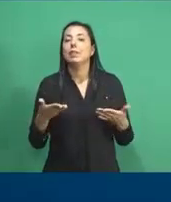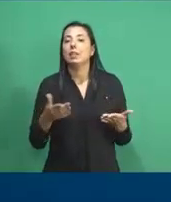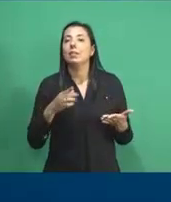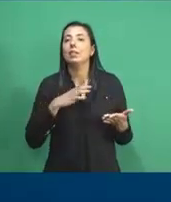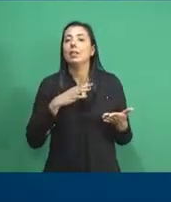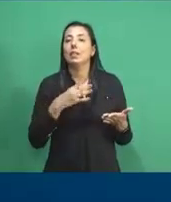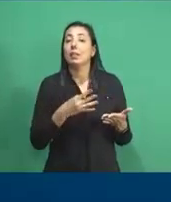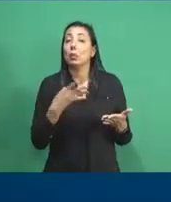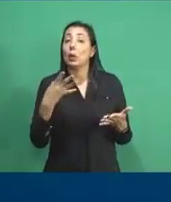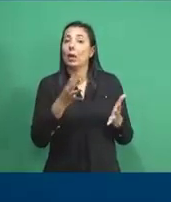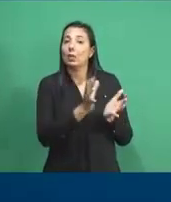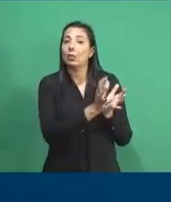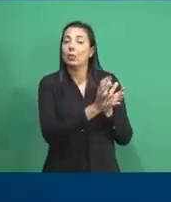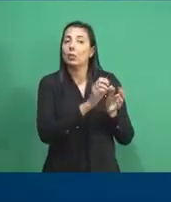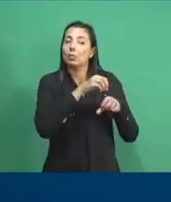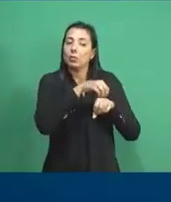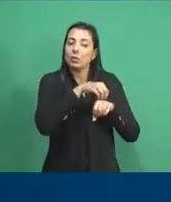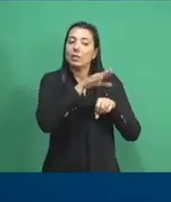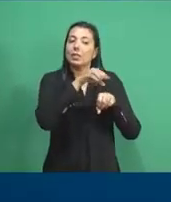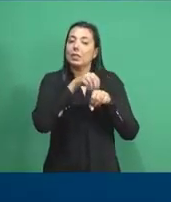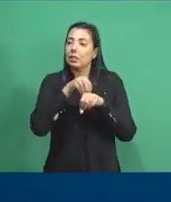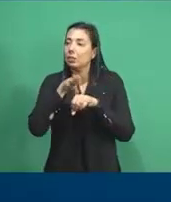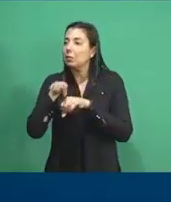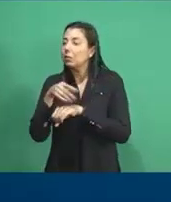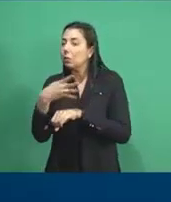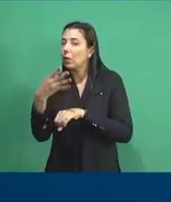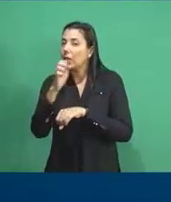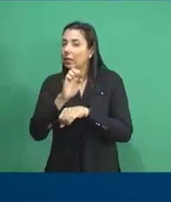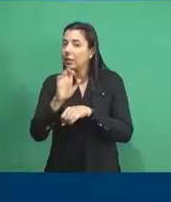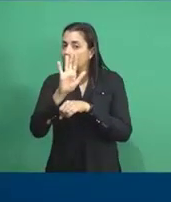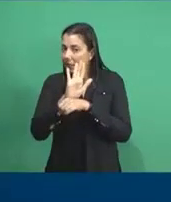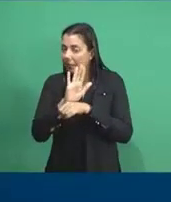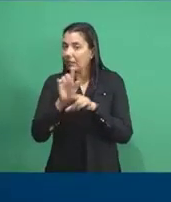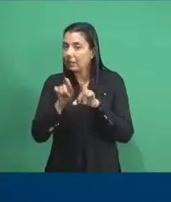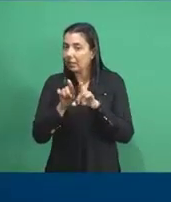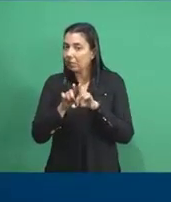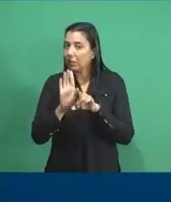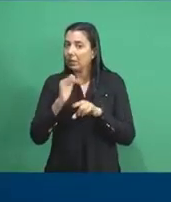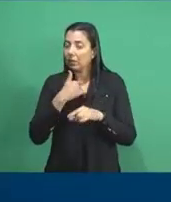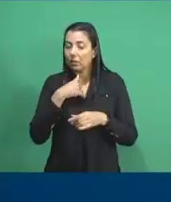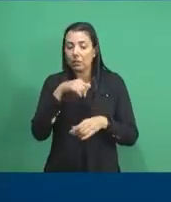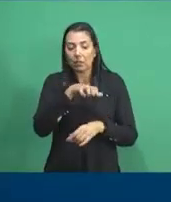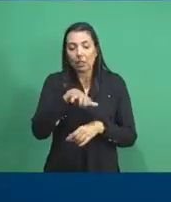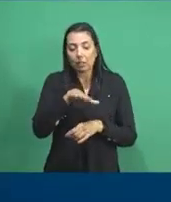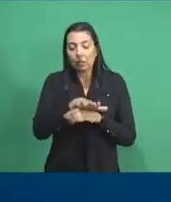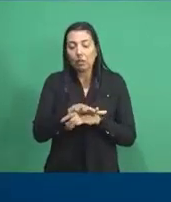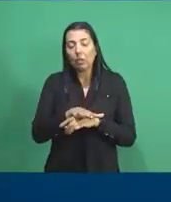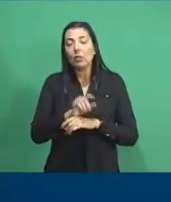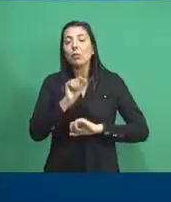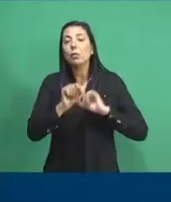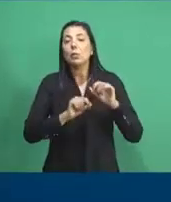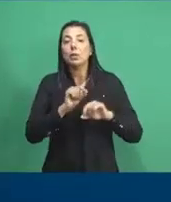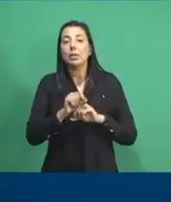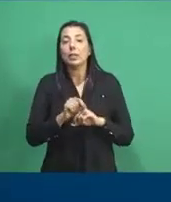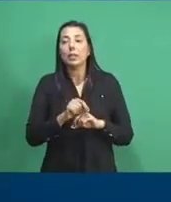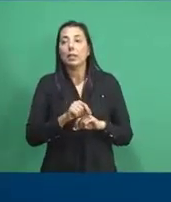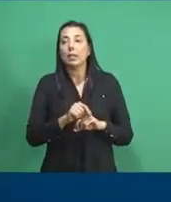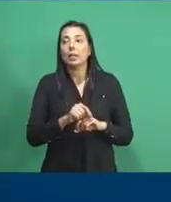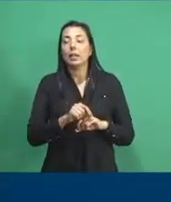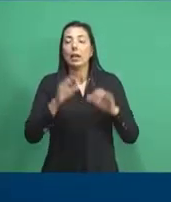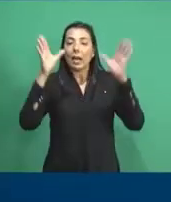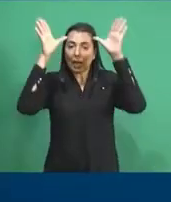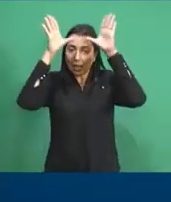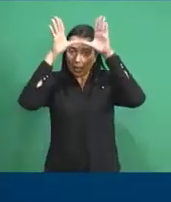temos quatro núcleos distribuídos em quatro estados da nossa região, que são eles, o Acre,